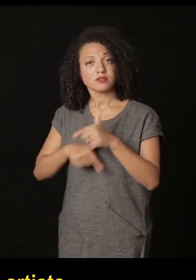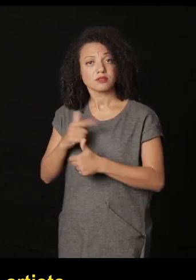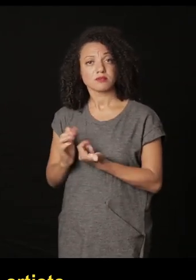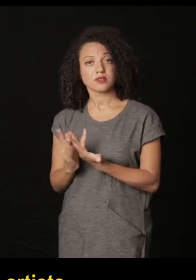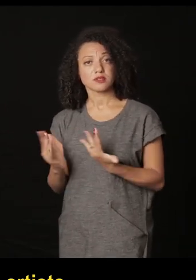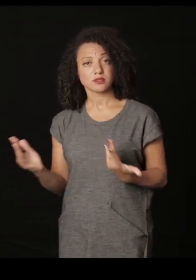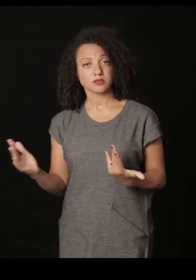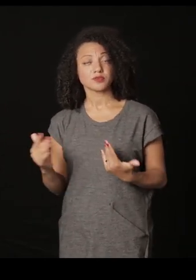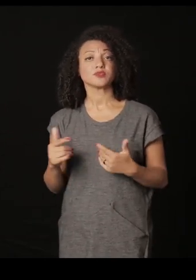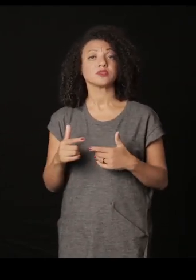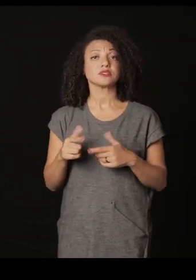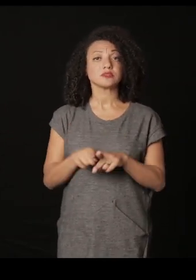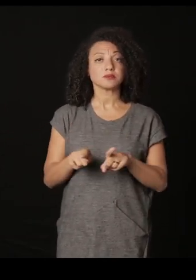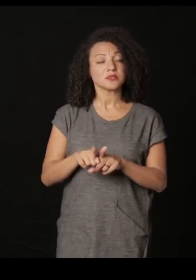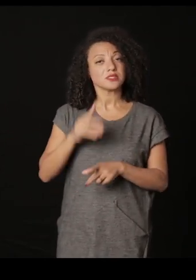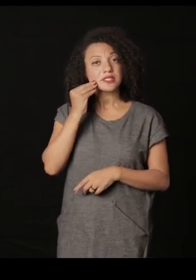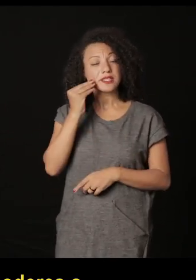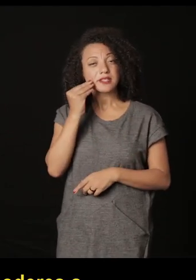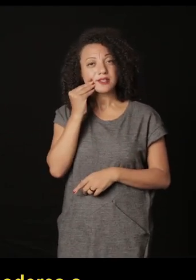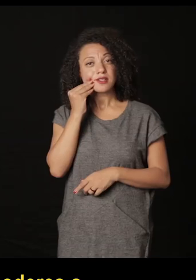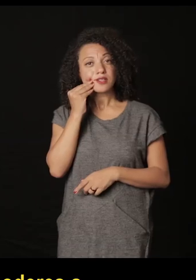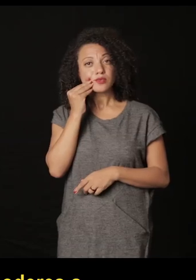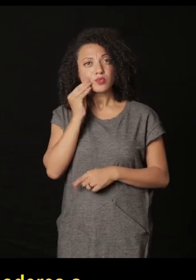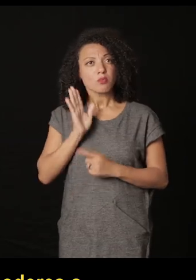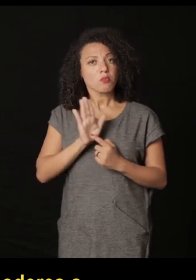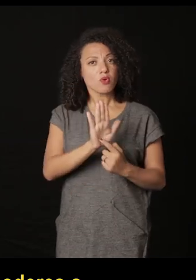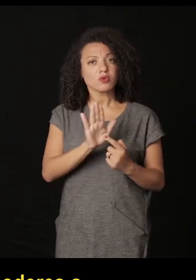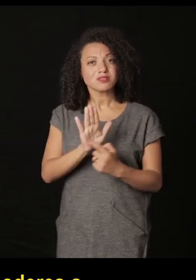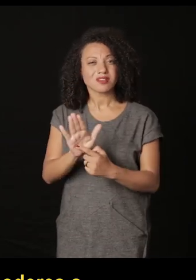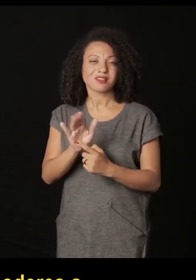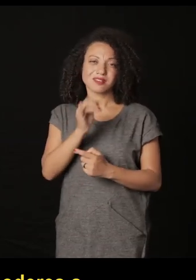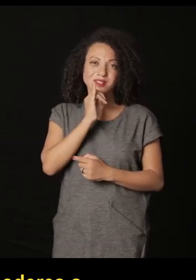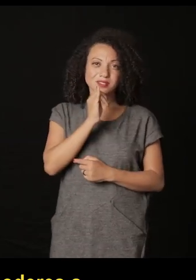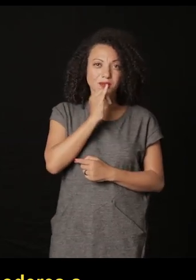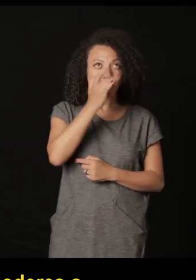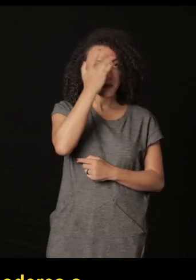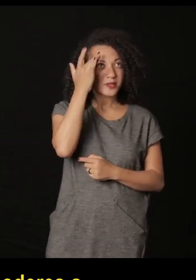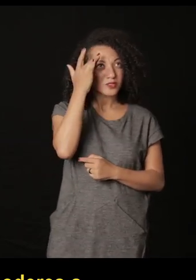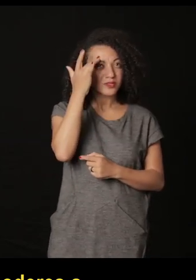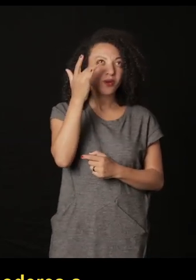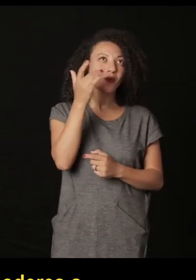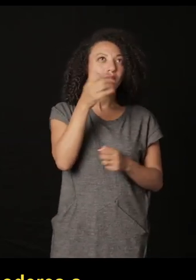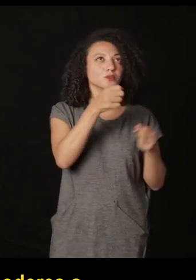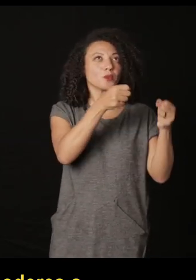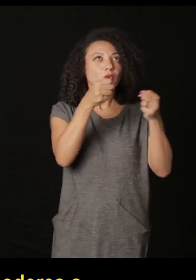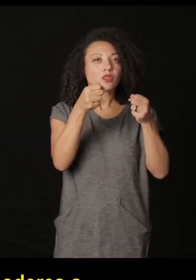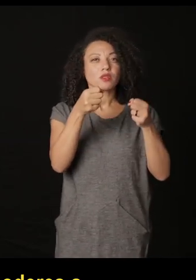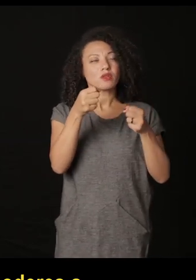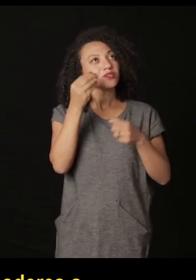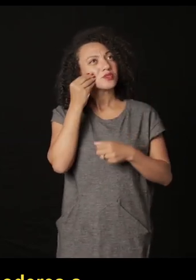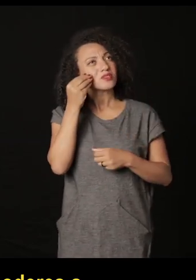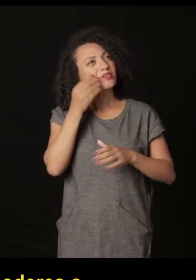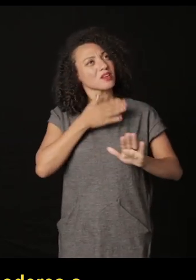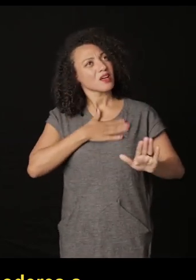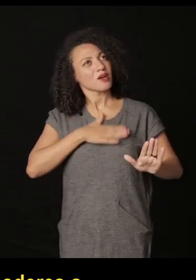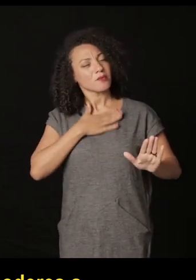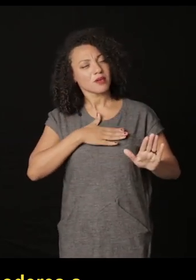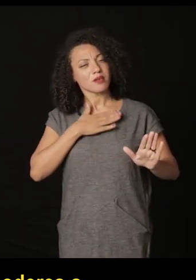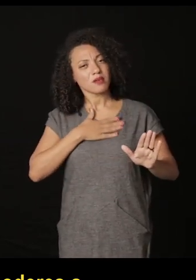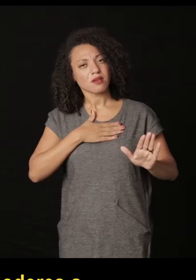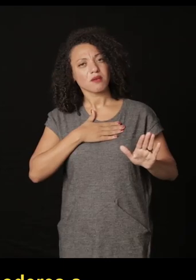porque é isso que eu gosto de fazer e tento convencer os pequenos poderes a